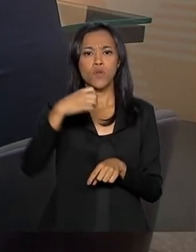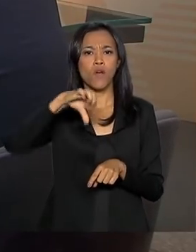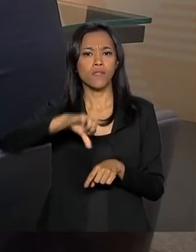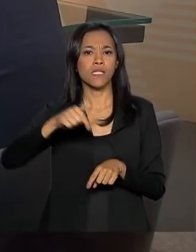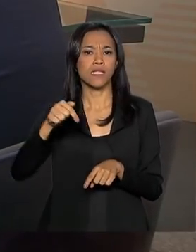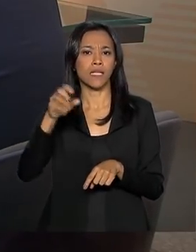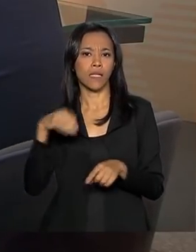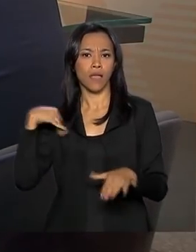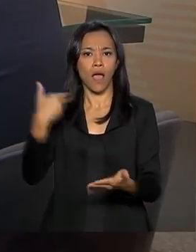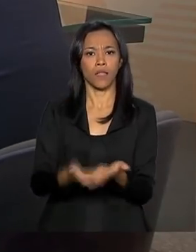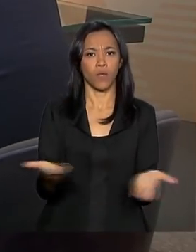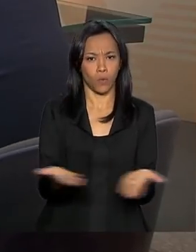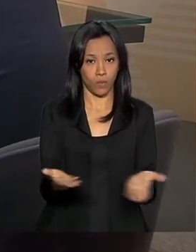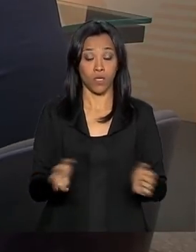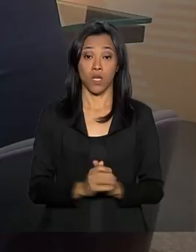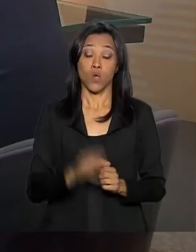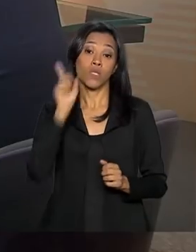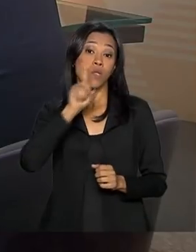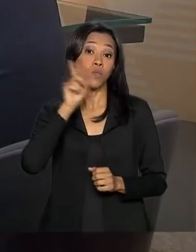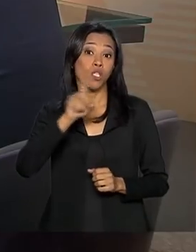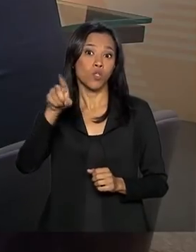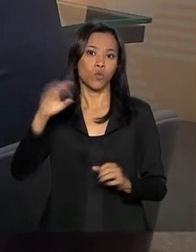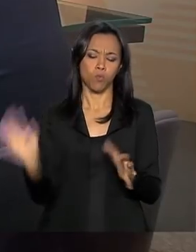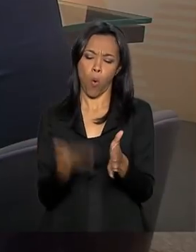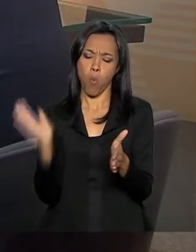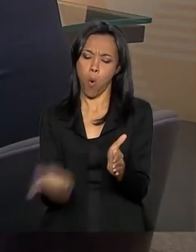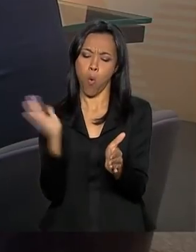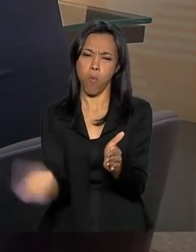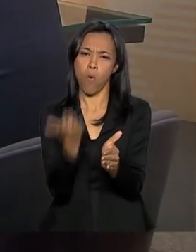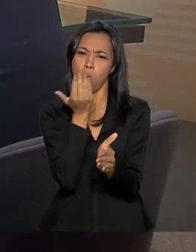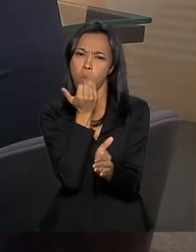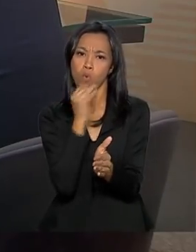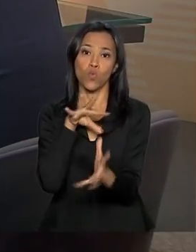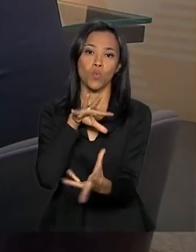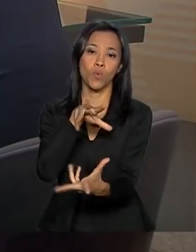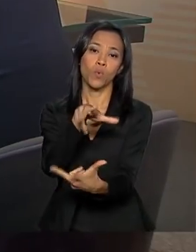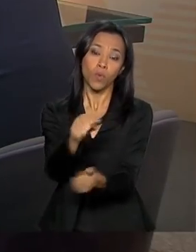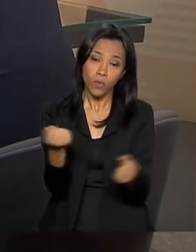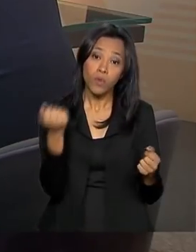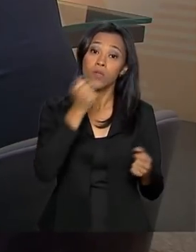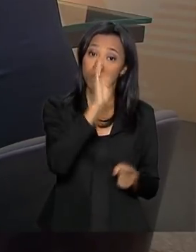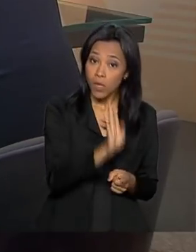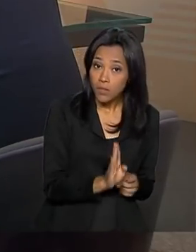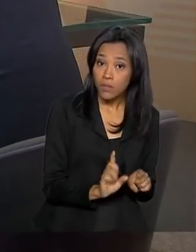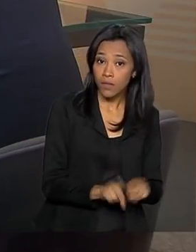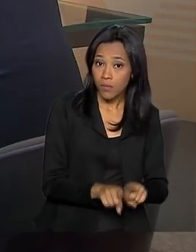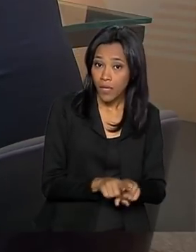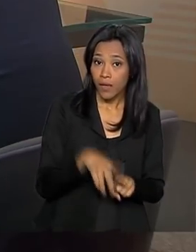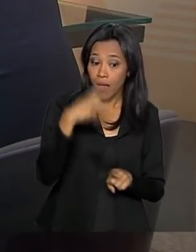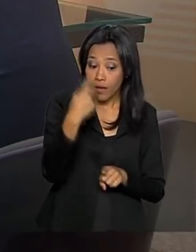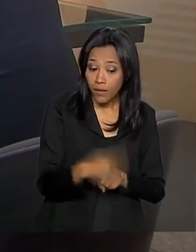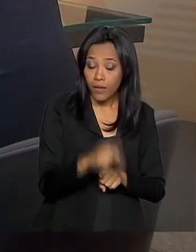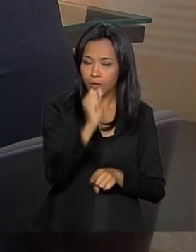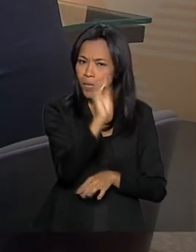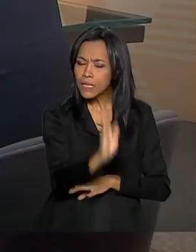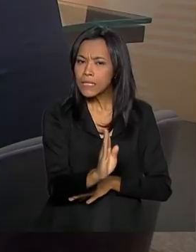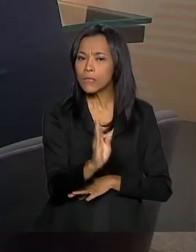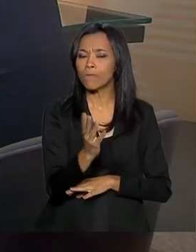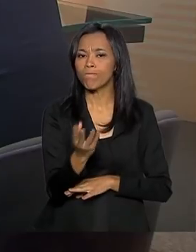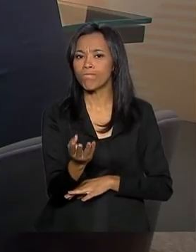o maior produtor de alimentos do mundo, o Brasil vem na sequência, só que em termos de produtividade, a gente